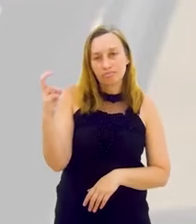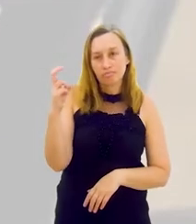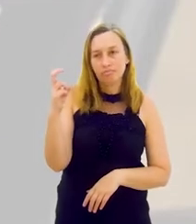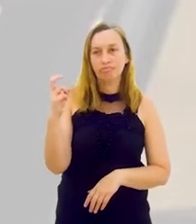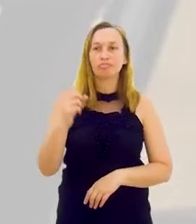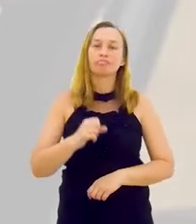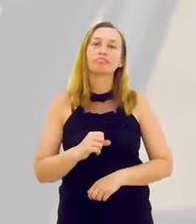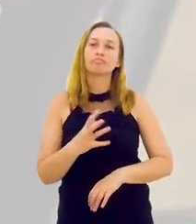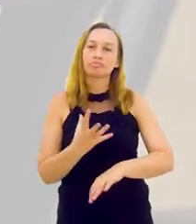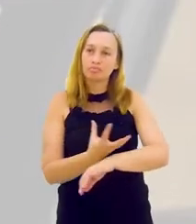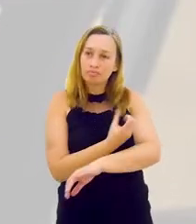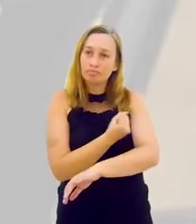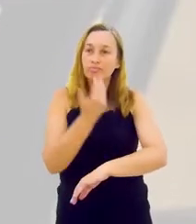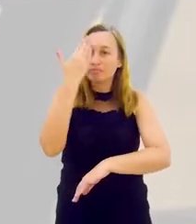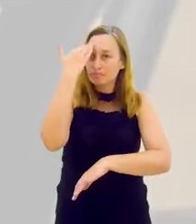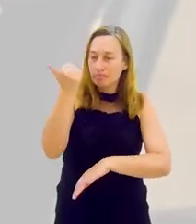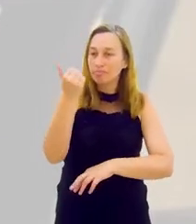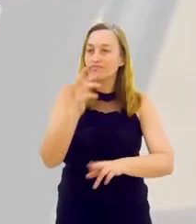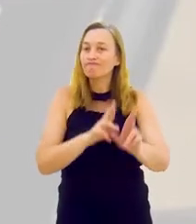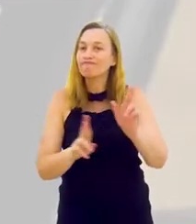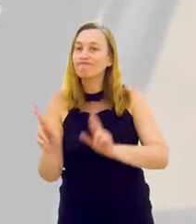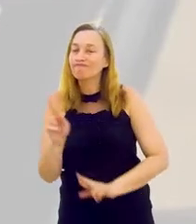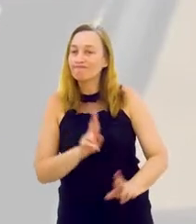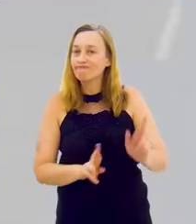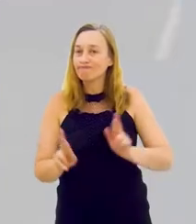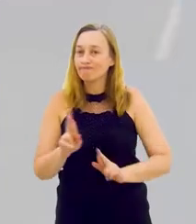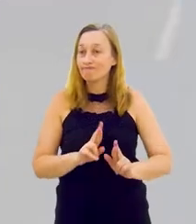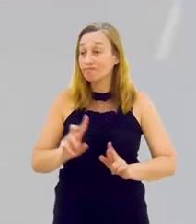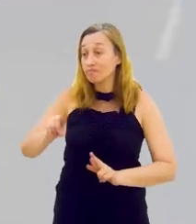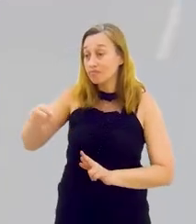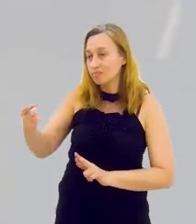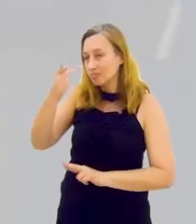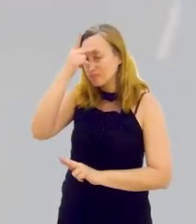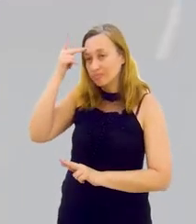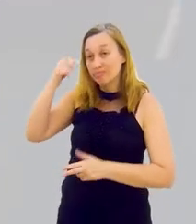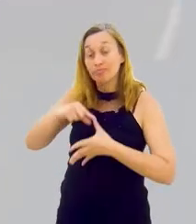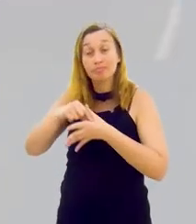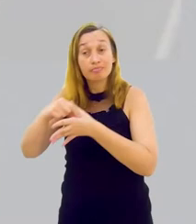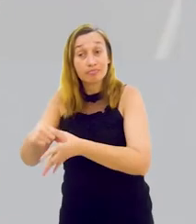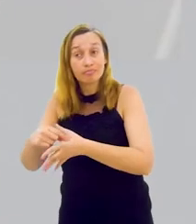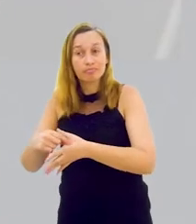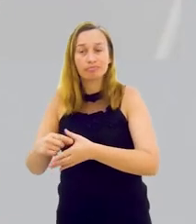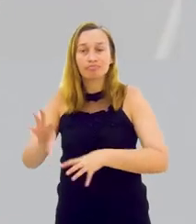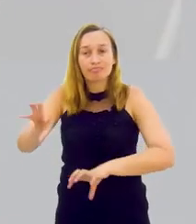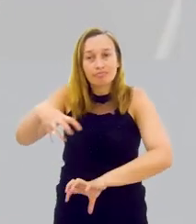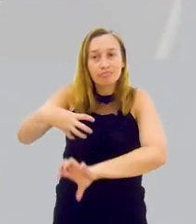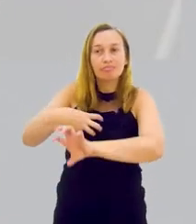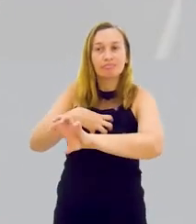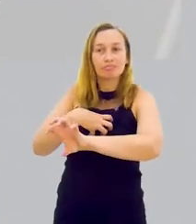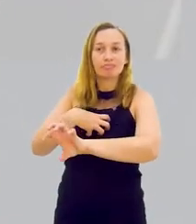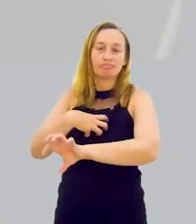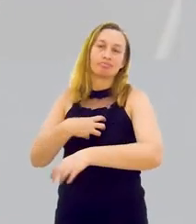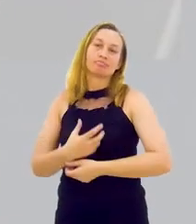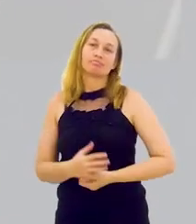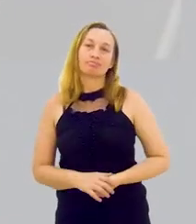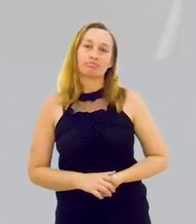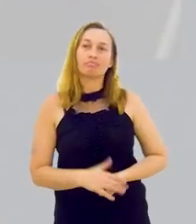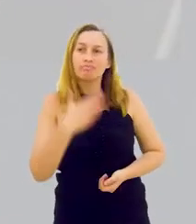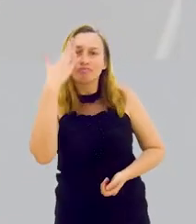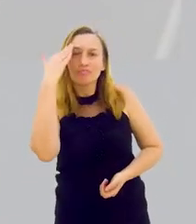competências de inteligência emocional, de saber se relacionar, saber liderar, ter